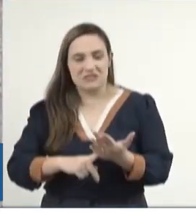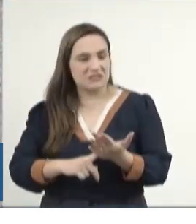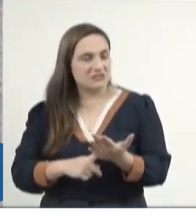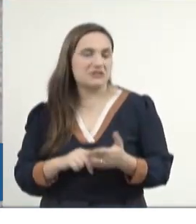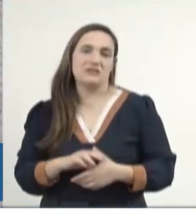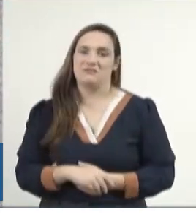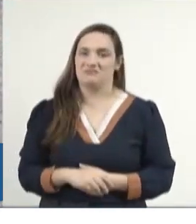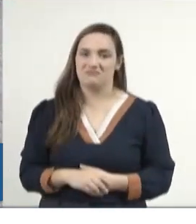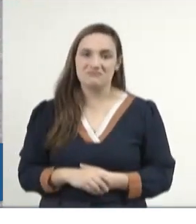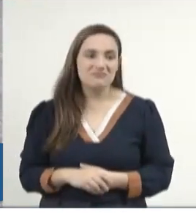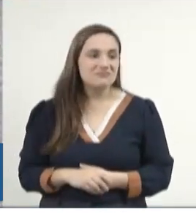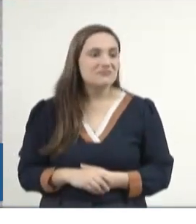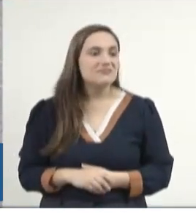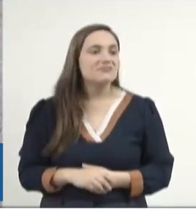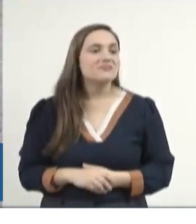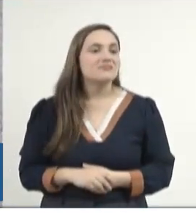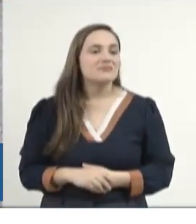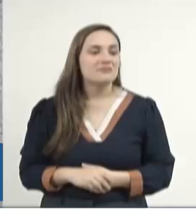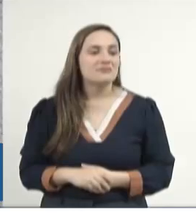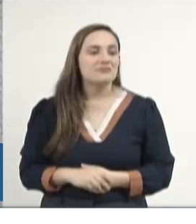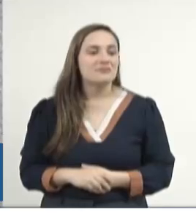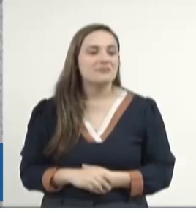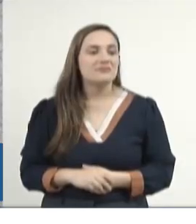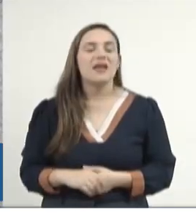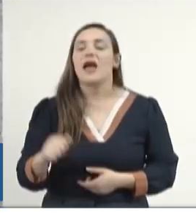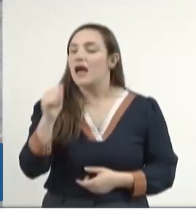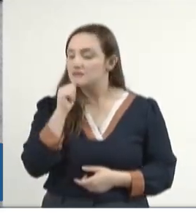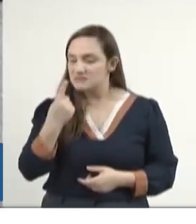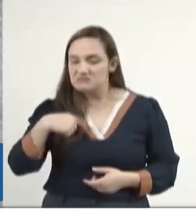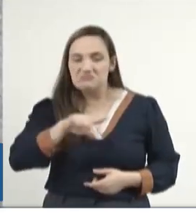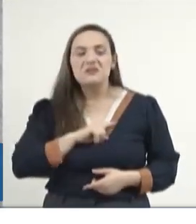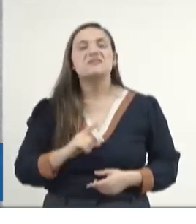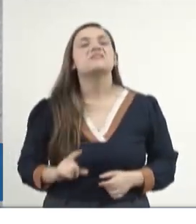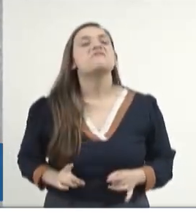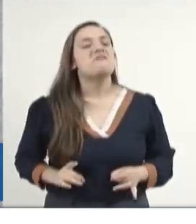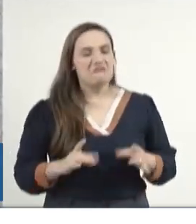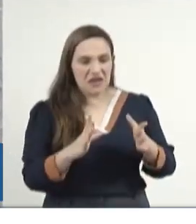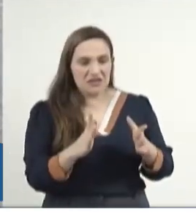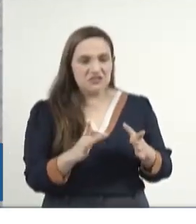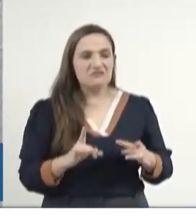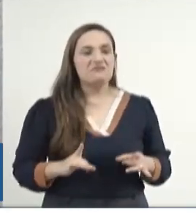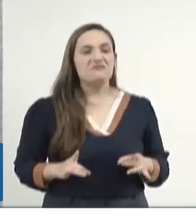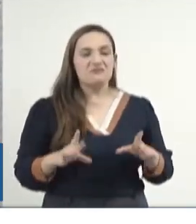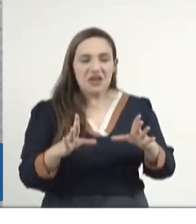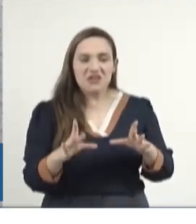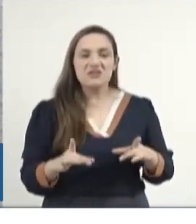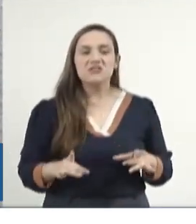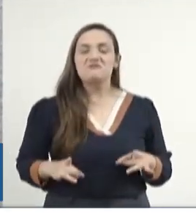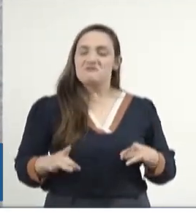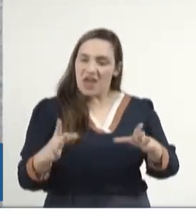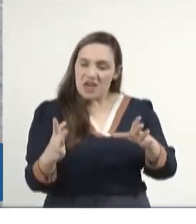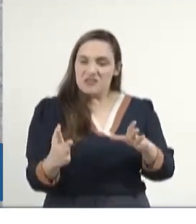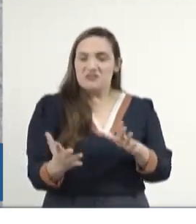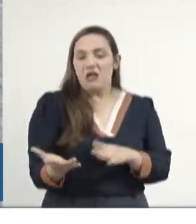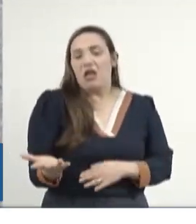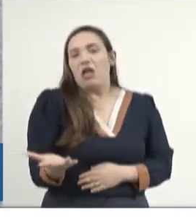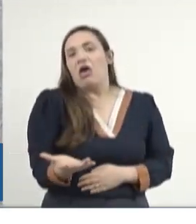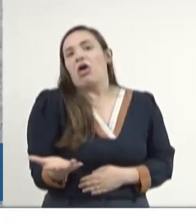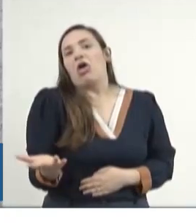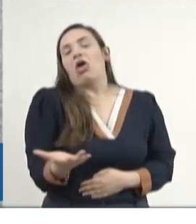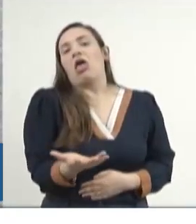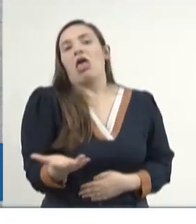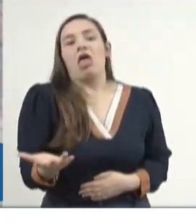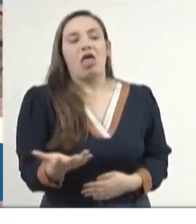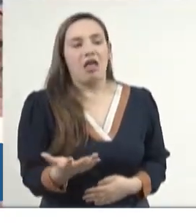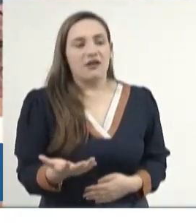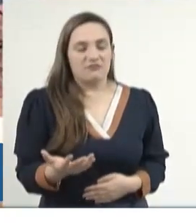E somos vítimas da nossa própria prostituição, porque a gente é prostituto da arte. Querendo ou